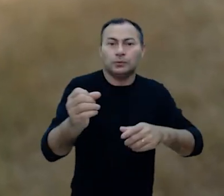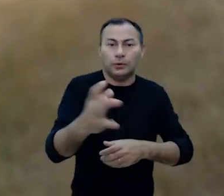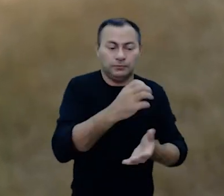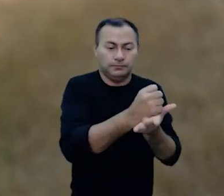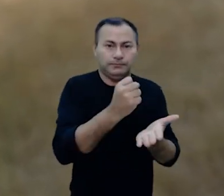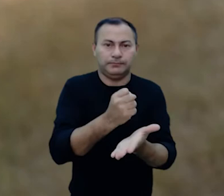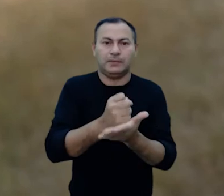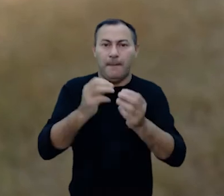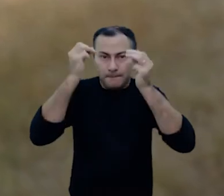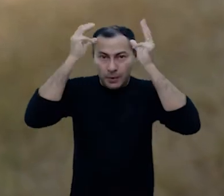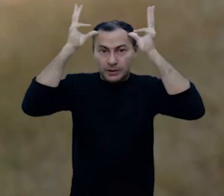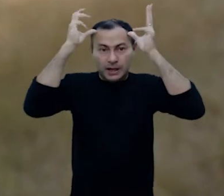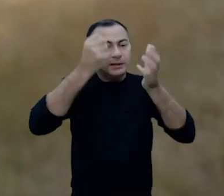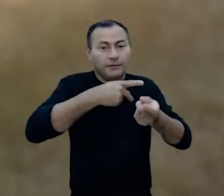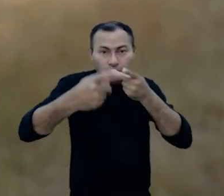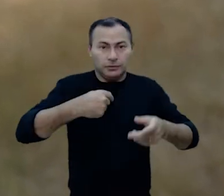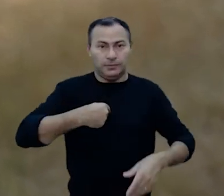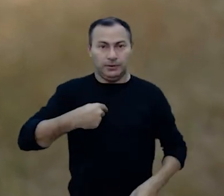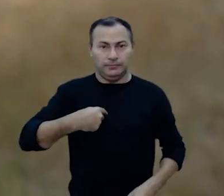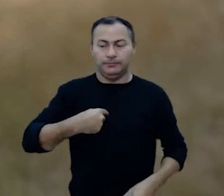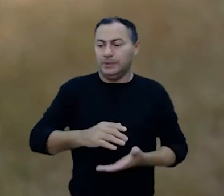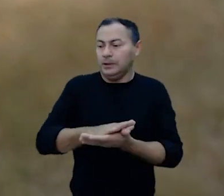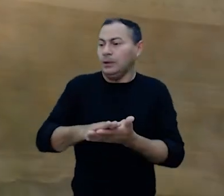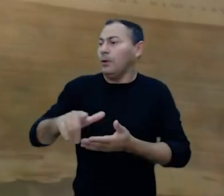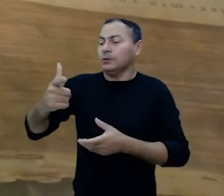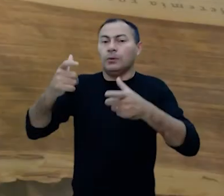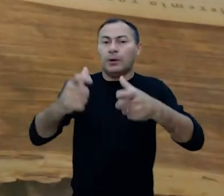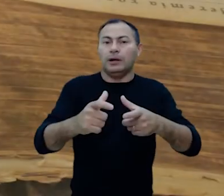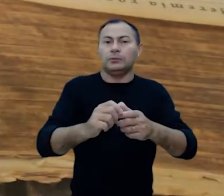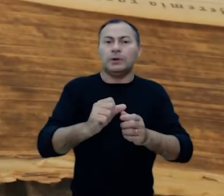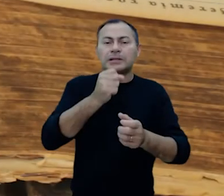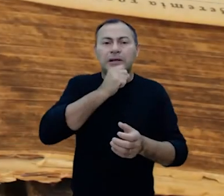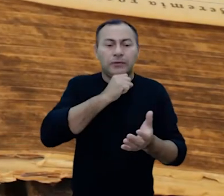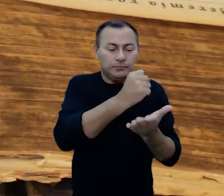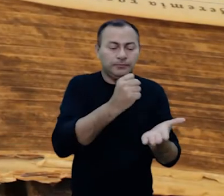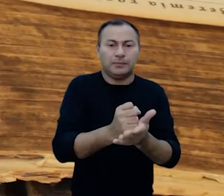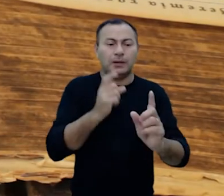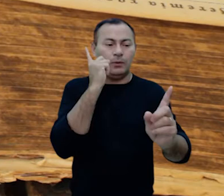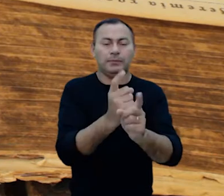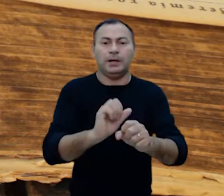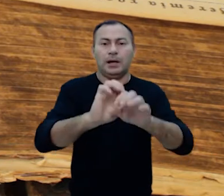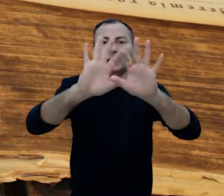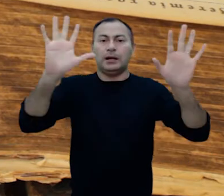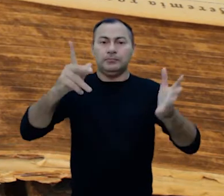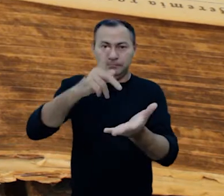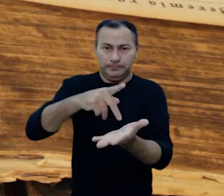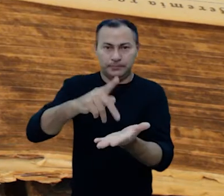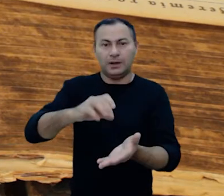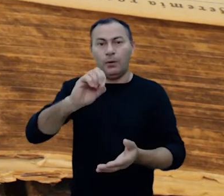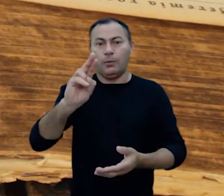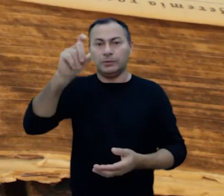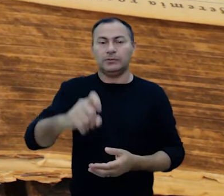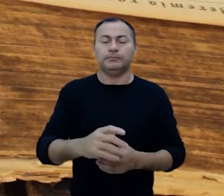lugares, no Novo Testamento, Moisés escreveu sobre mim. Em nenhuma outra parte do Antigo Testamento encontraremos tão clara esta